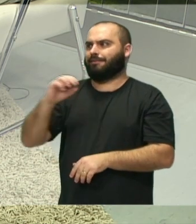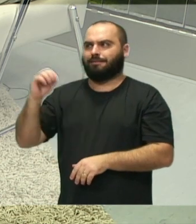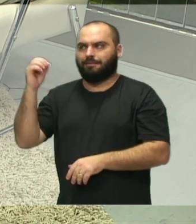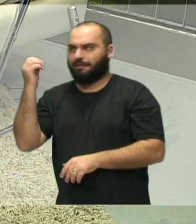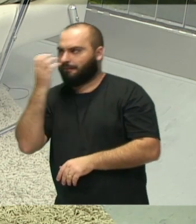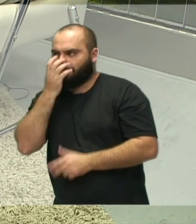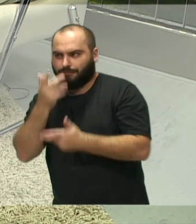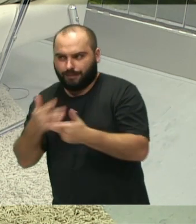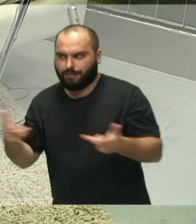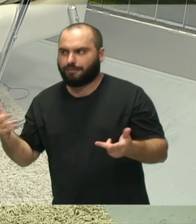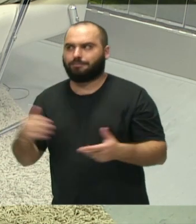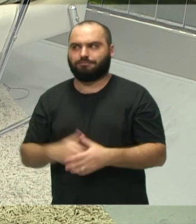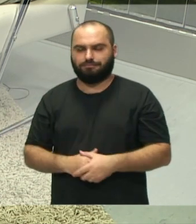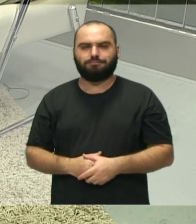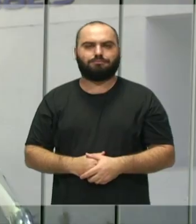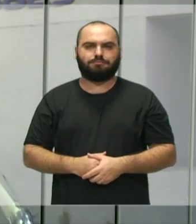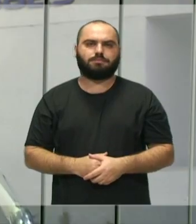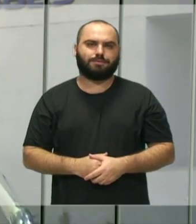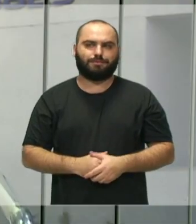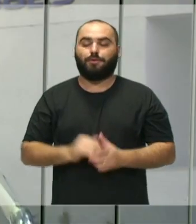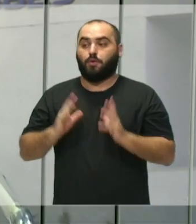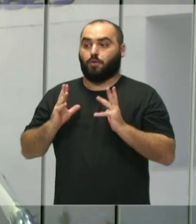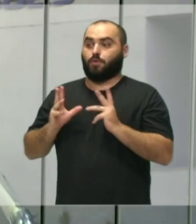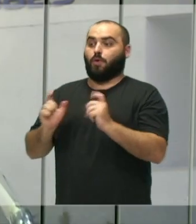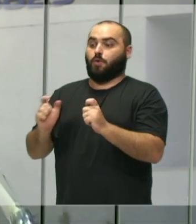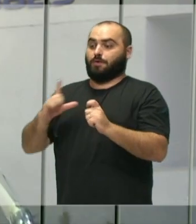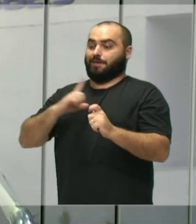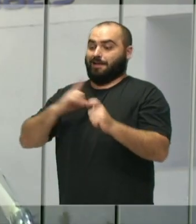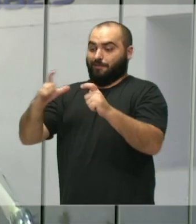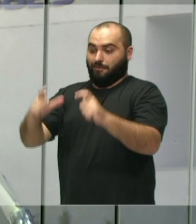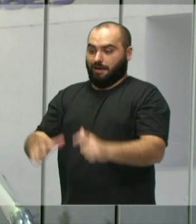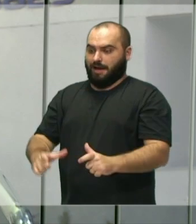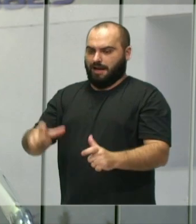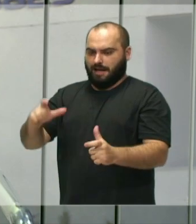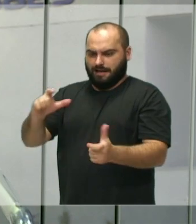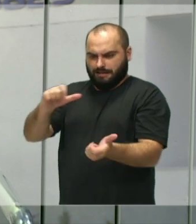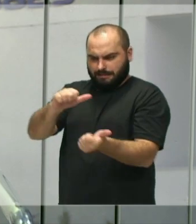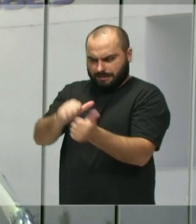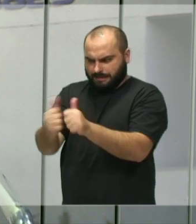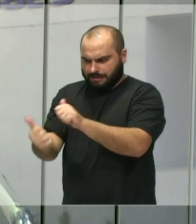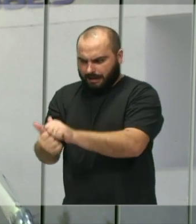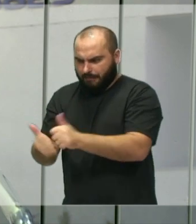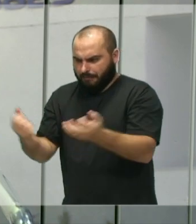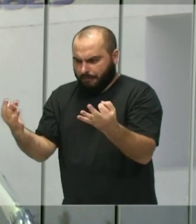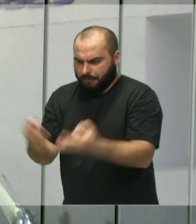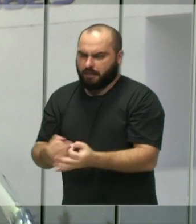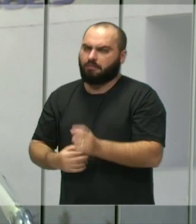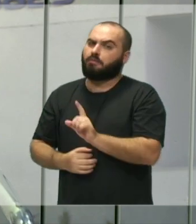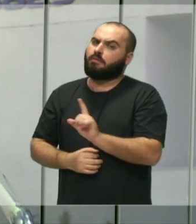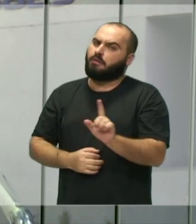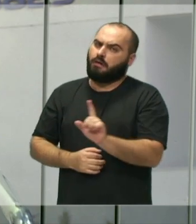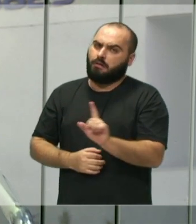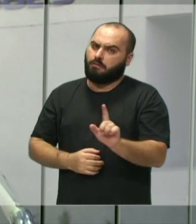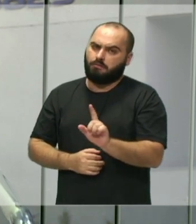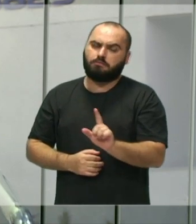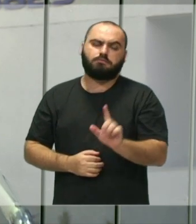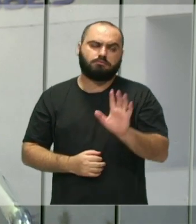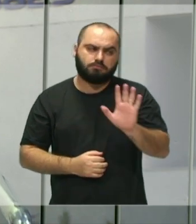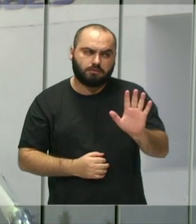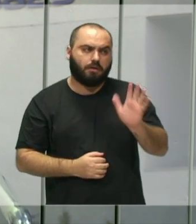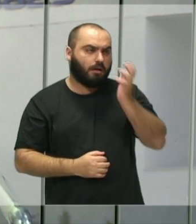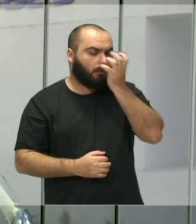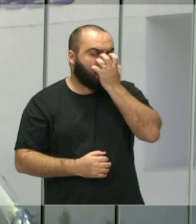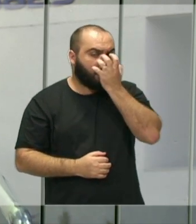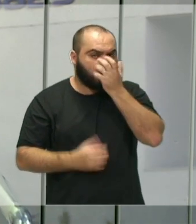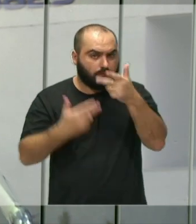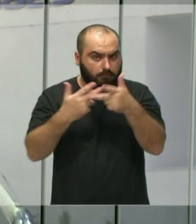nem todos, com o espaço necessário, né, para um exercício físico, como é necessário, animal, sempre para deixar